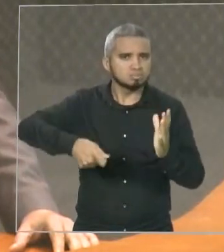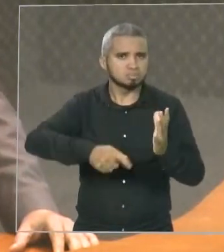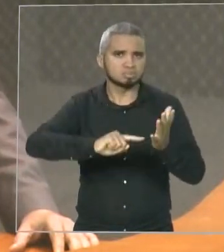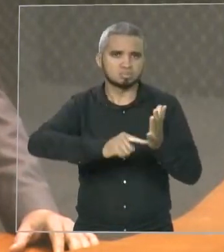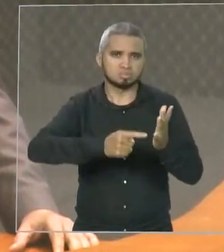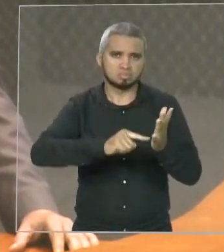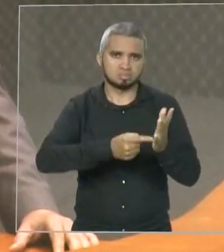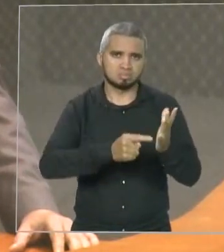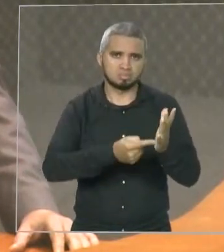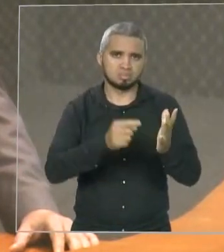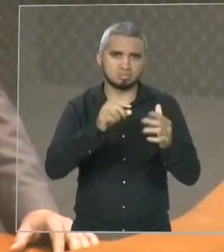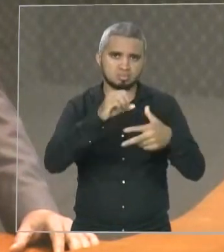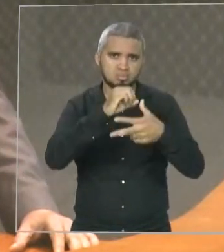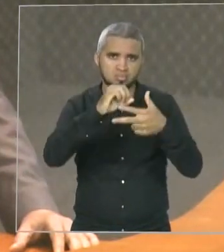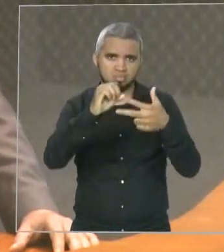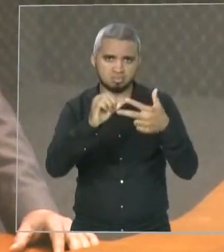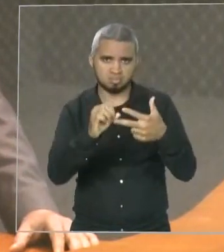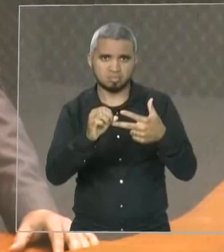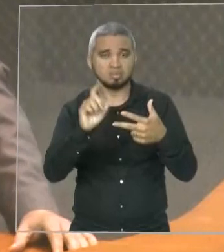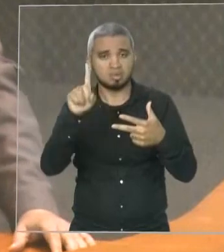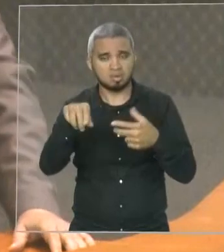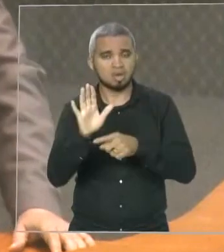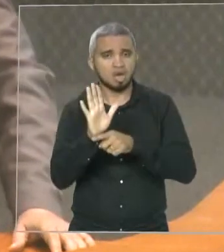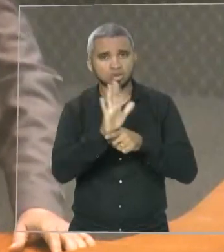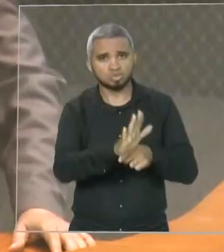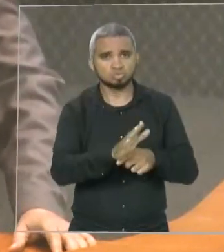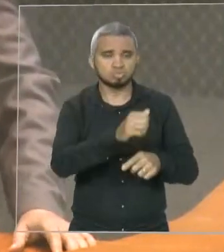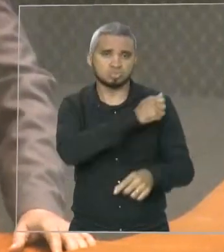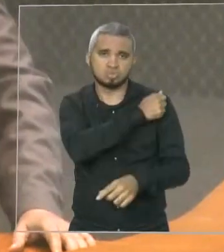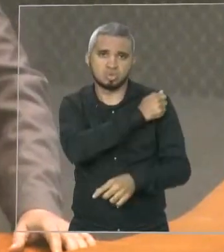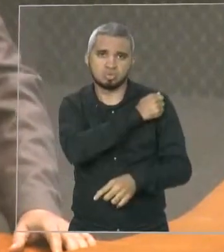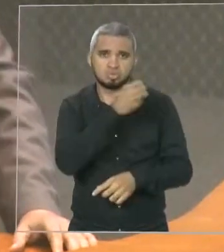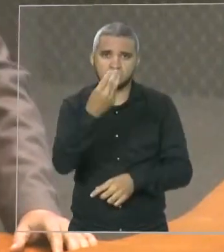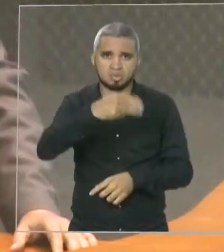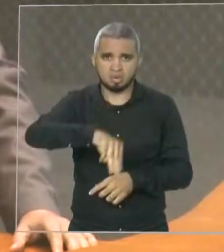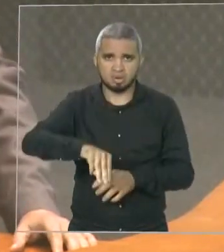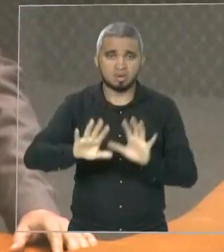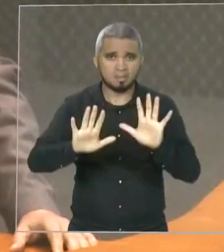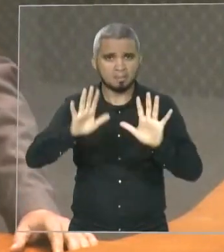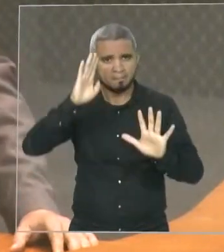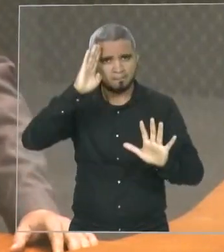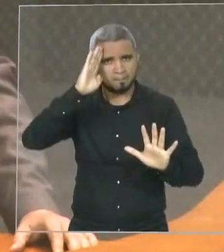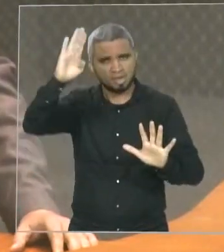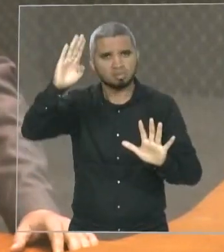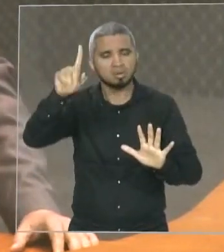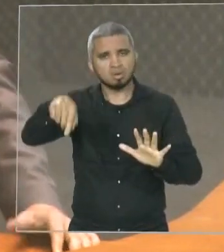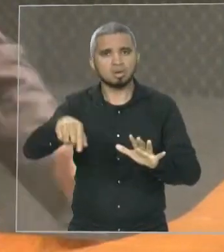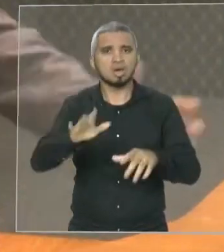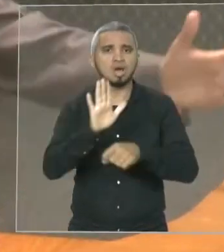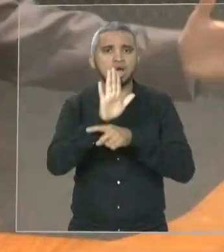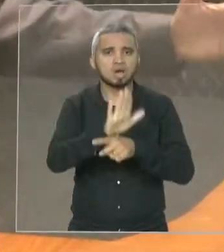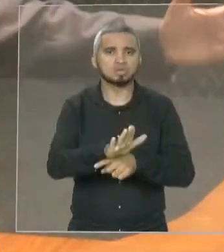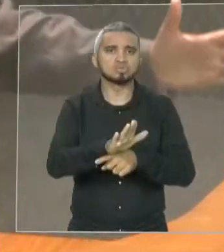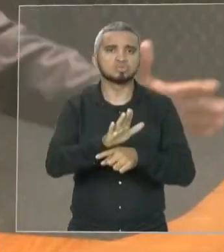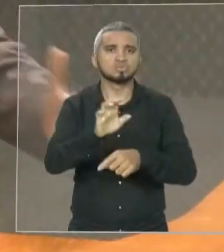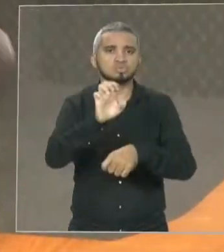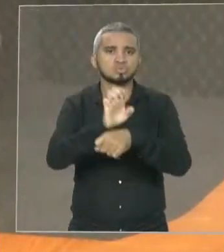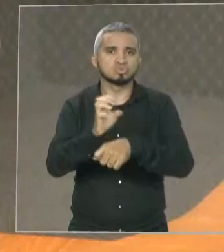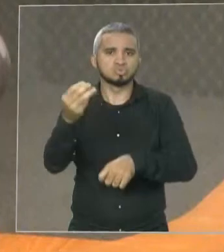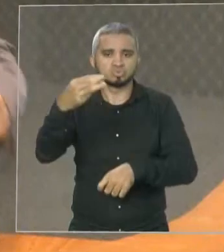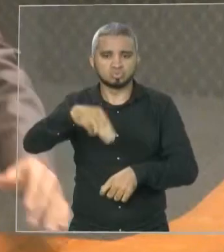benefício aos estudantes maranhenses, mas é sobretudo um benefício ao Estado do Maranhão, porque